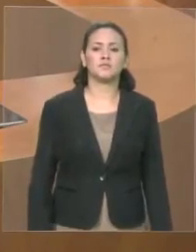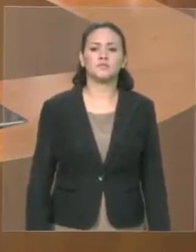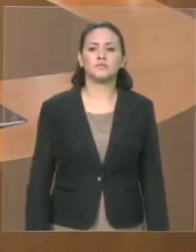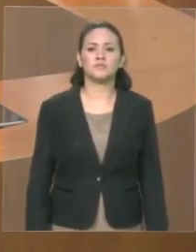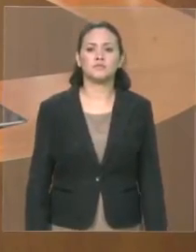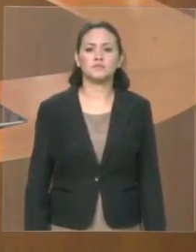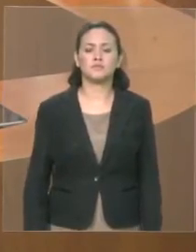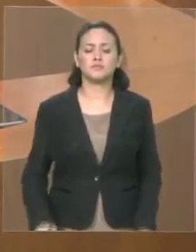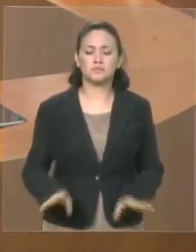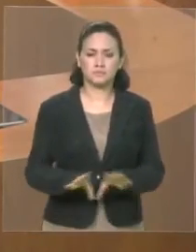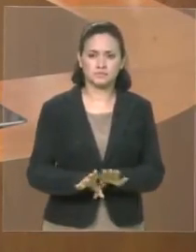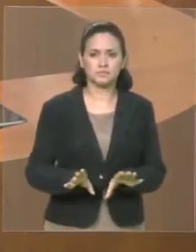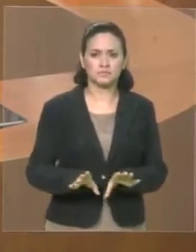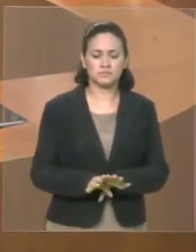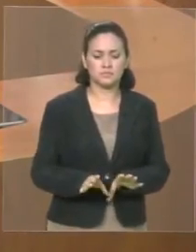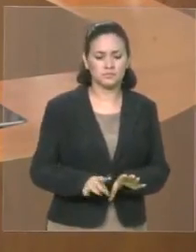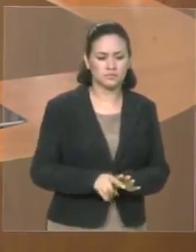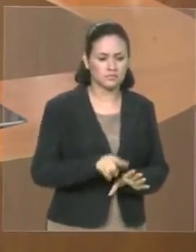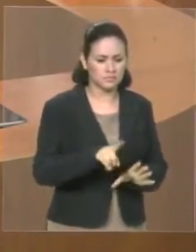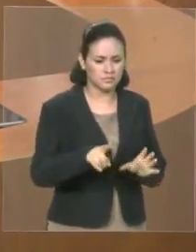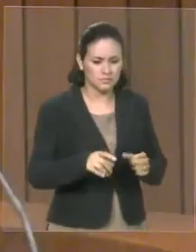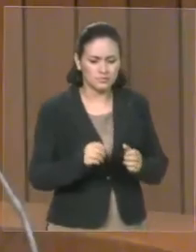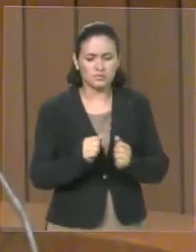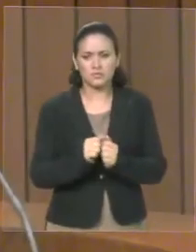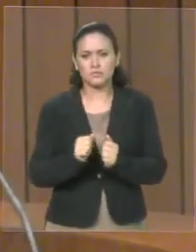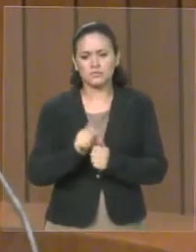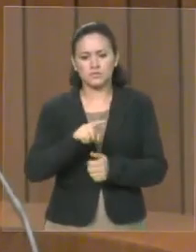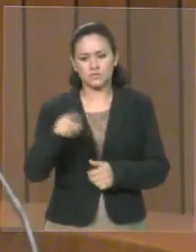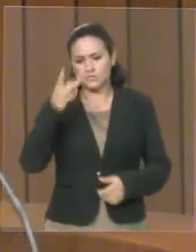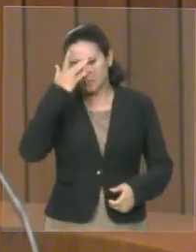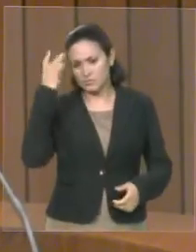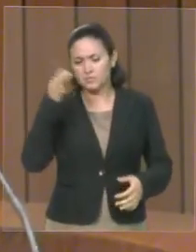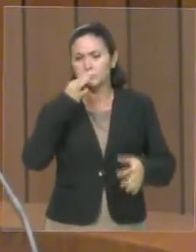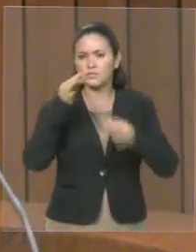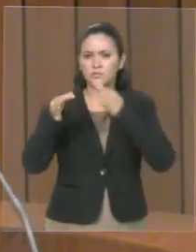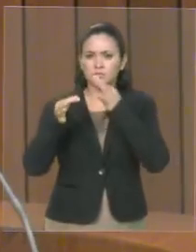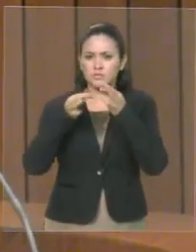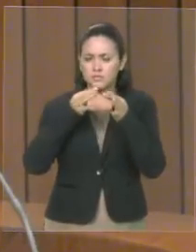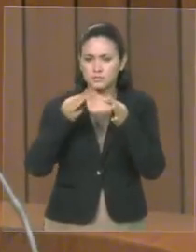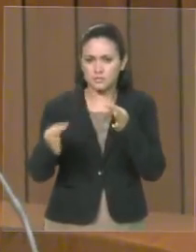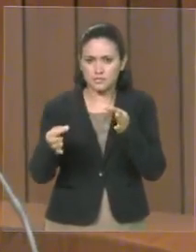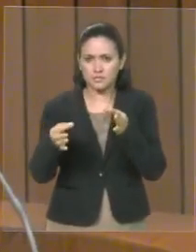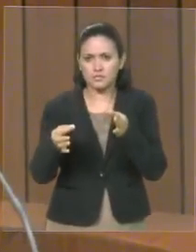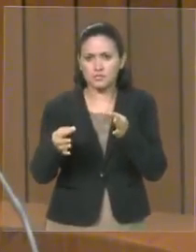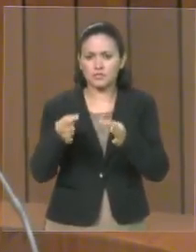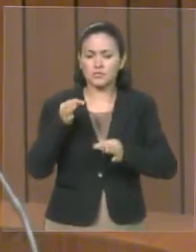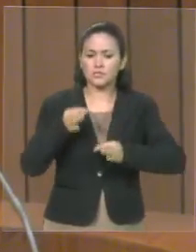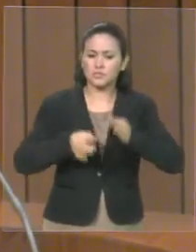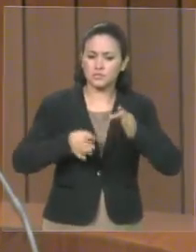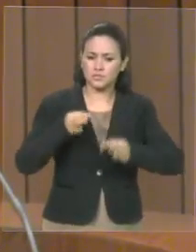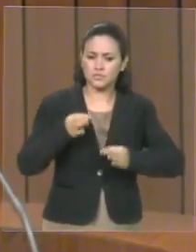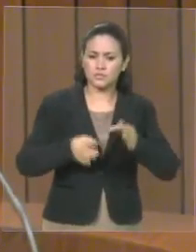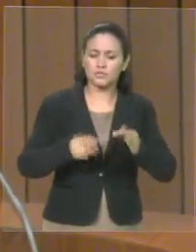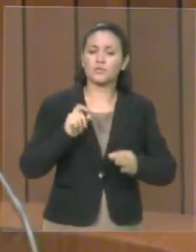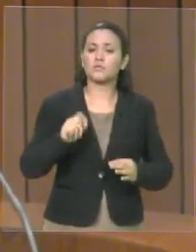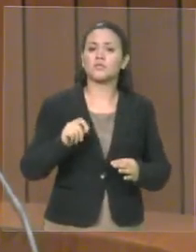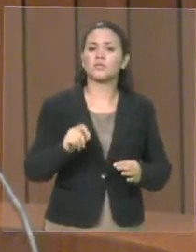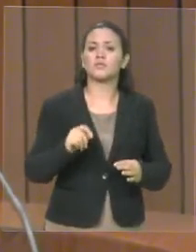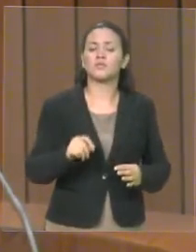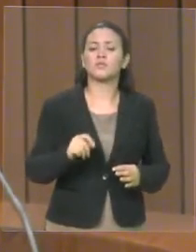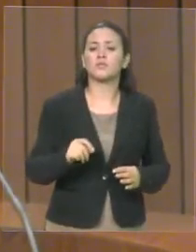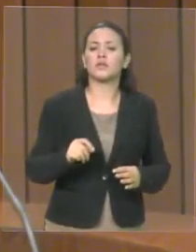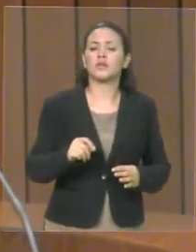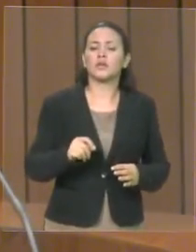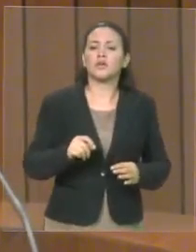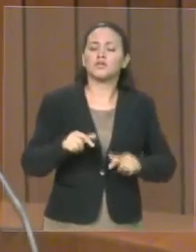nesta roda de bolivianos, majoritariamente, quem fizesse o justo comentário da dedicação do presidente Sérgio